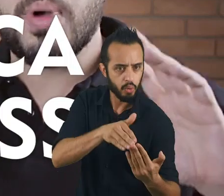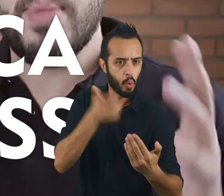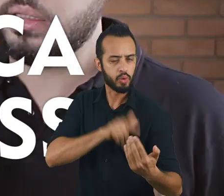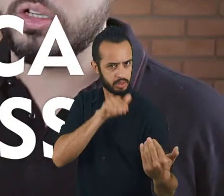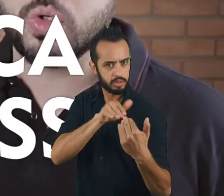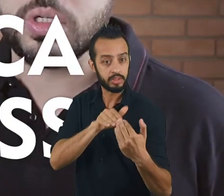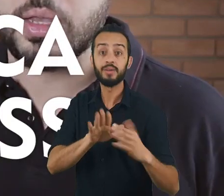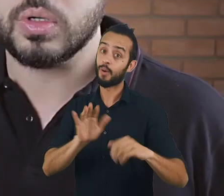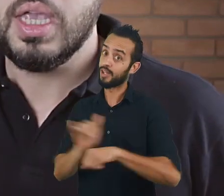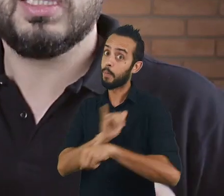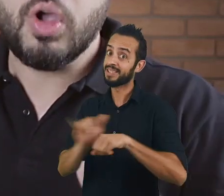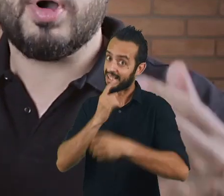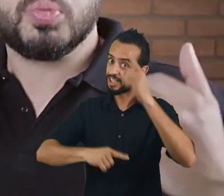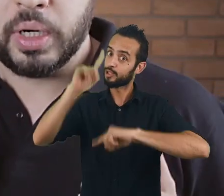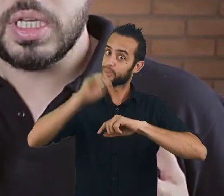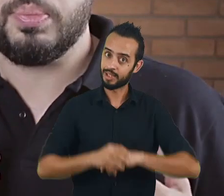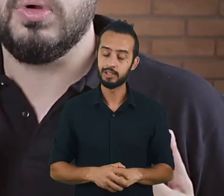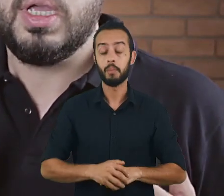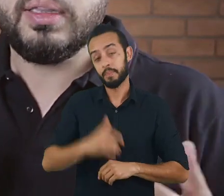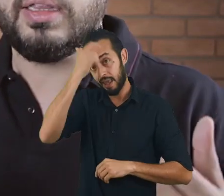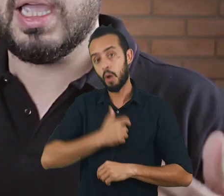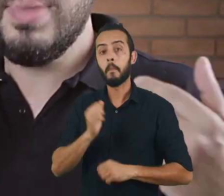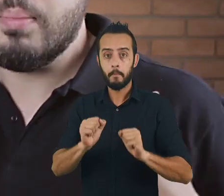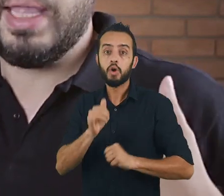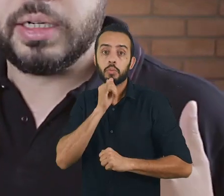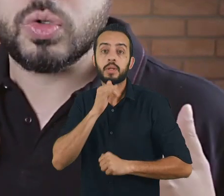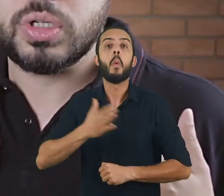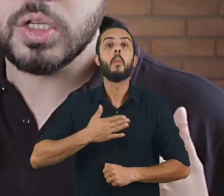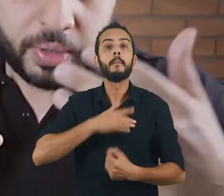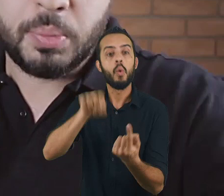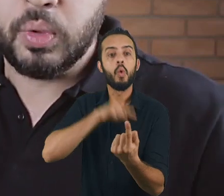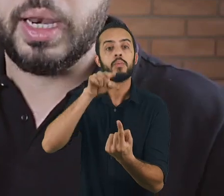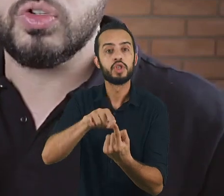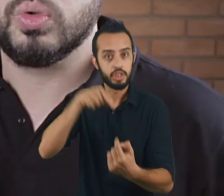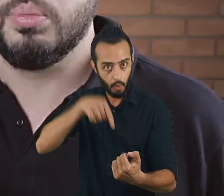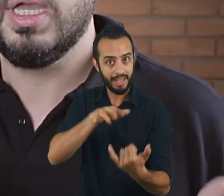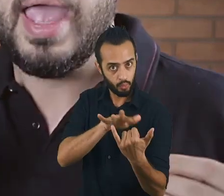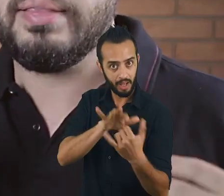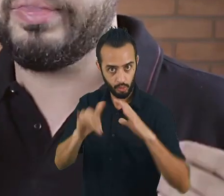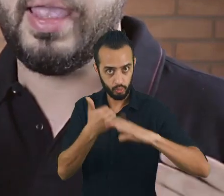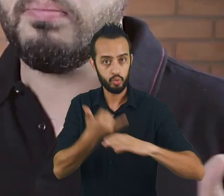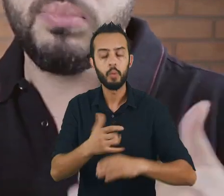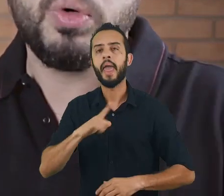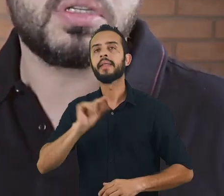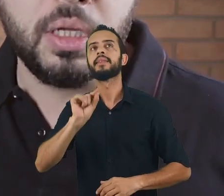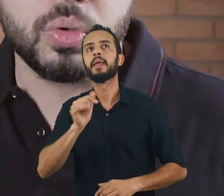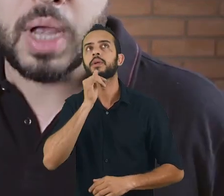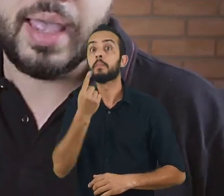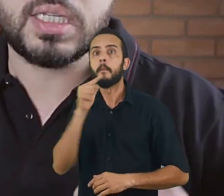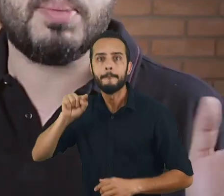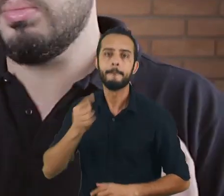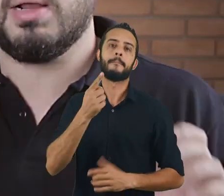porque eu criei uma métrica de sucesso. Então eu posso, por exemplo, entender que a minha métrica de sucesso, por exemplo, do canal do YouTube, é ter mil